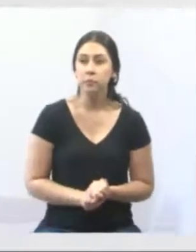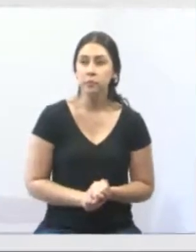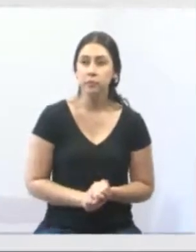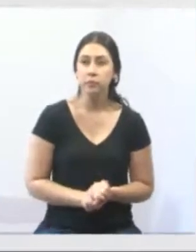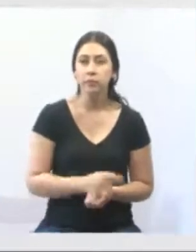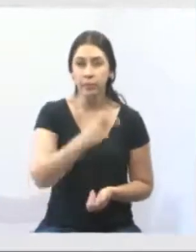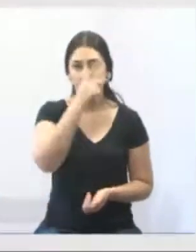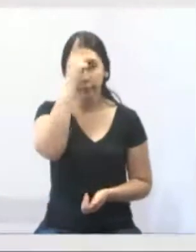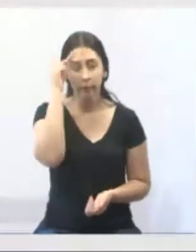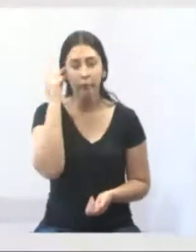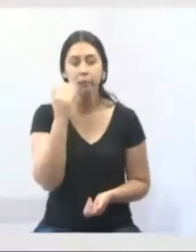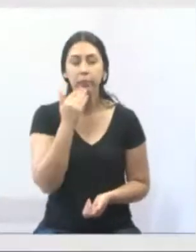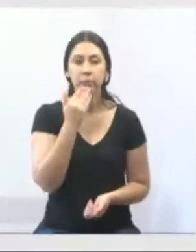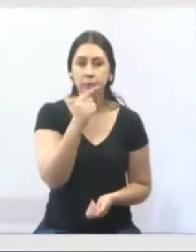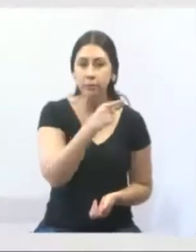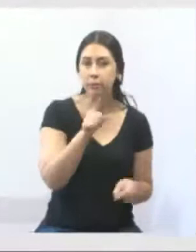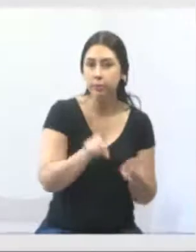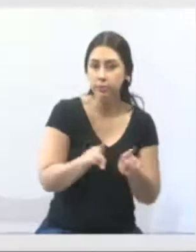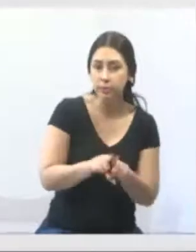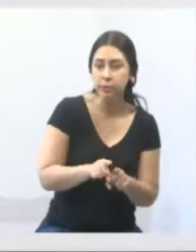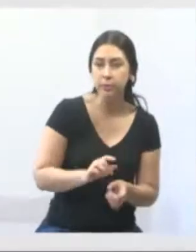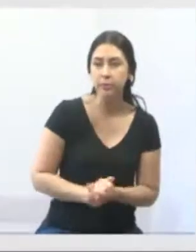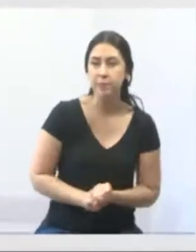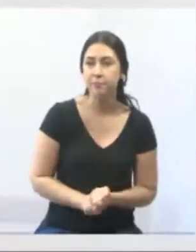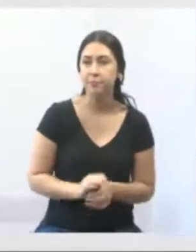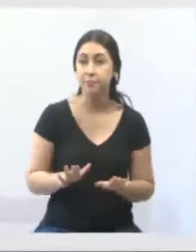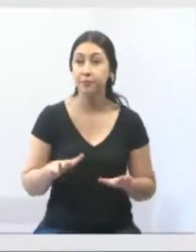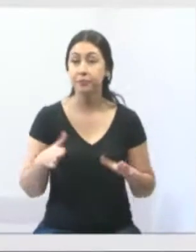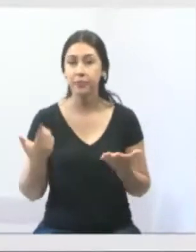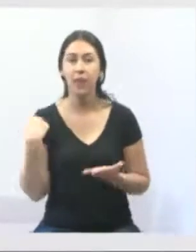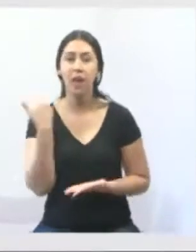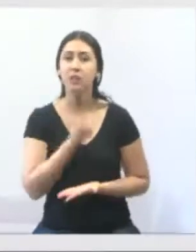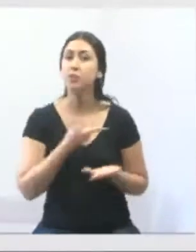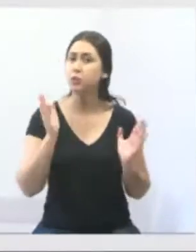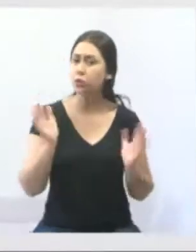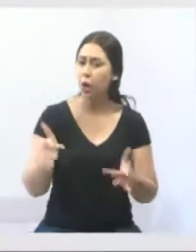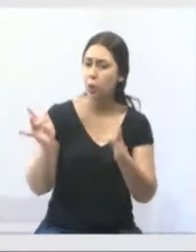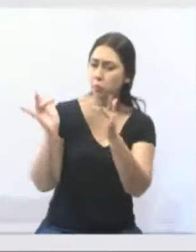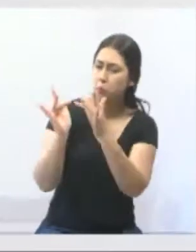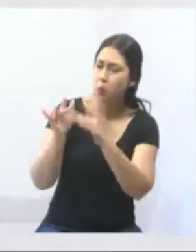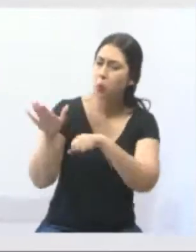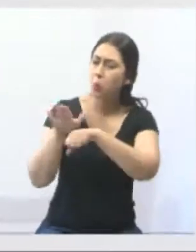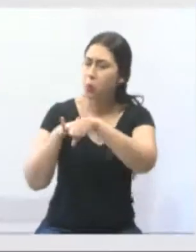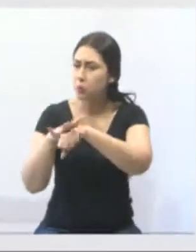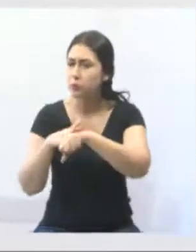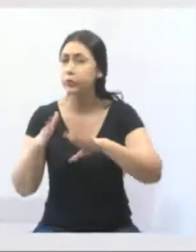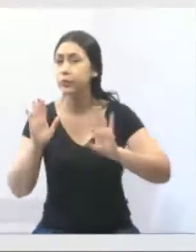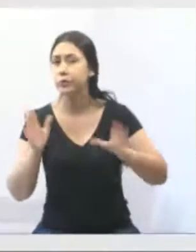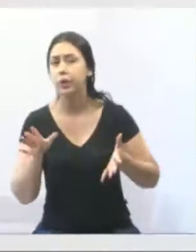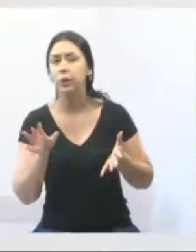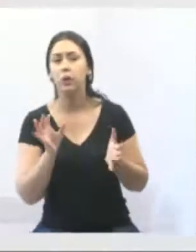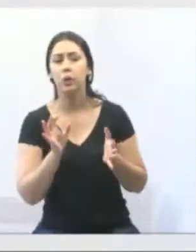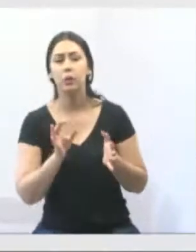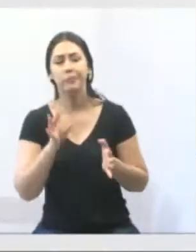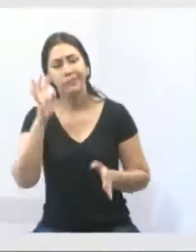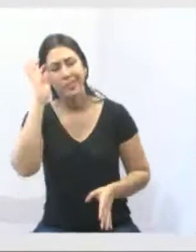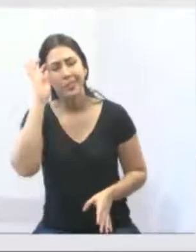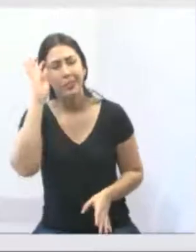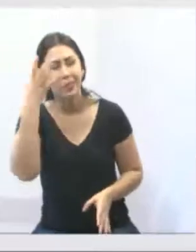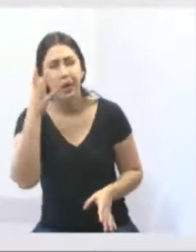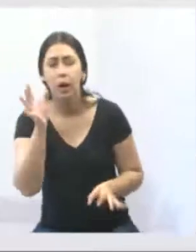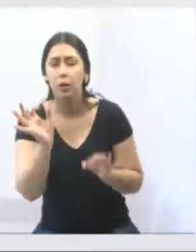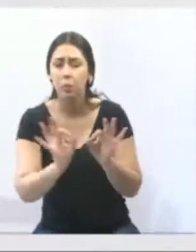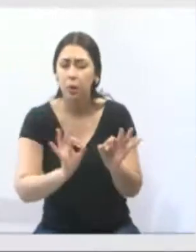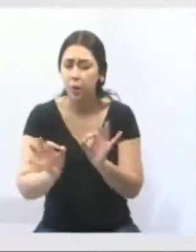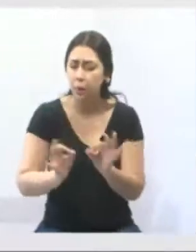o pessoal pediu para eles também. Então, a gente já entrou em contato com a Infra, a Infra já está tomando providência